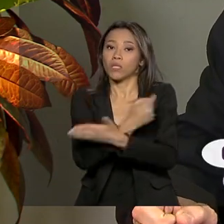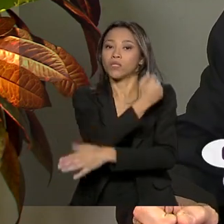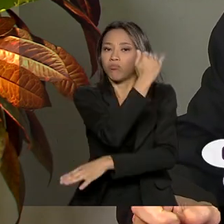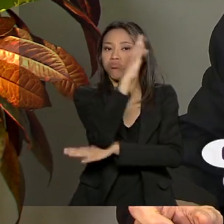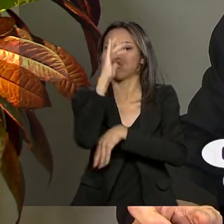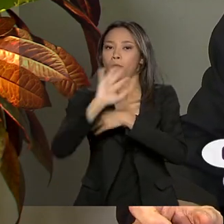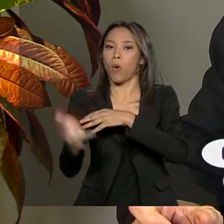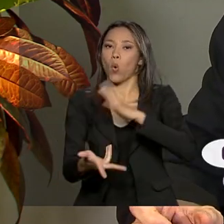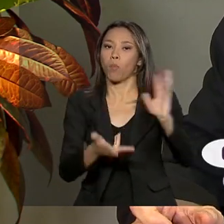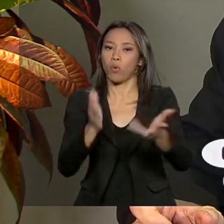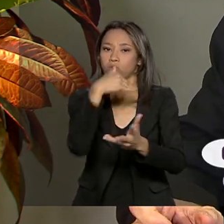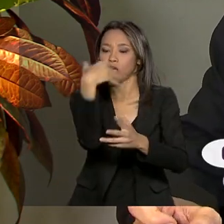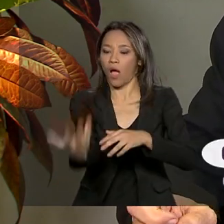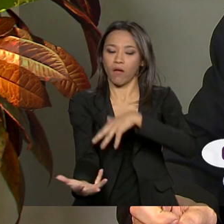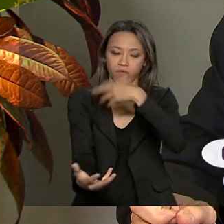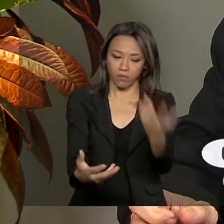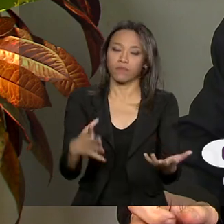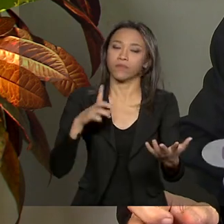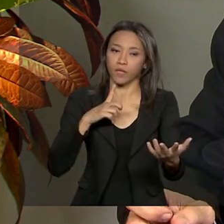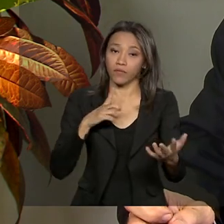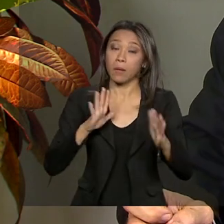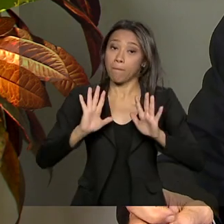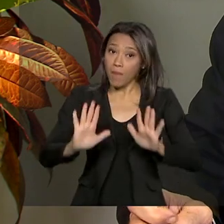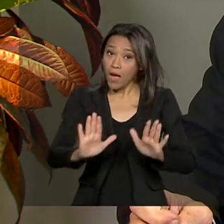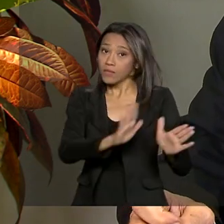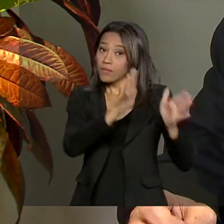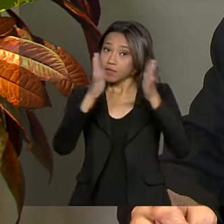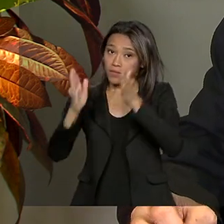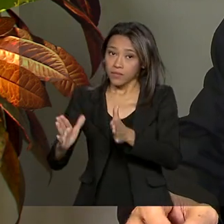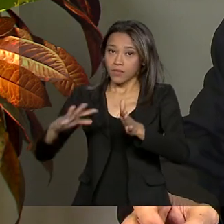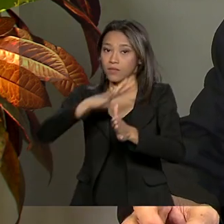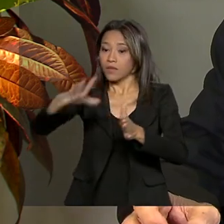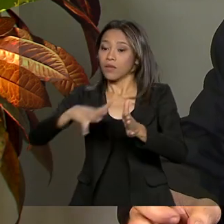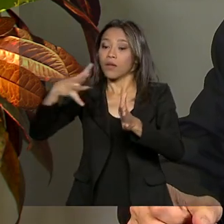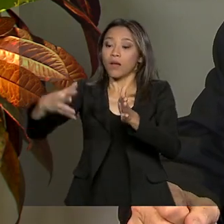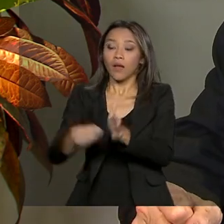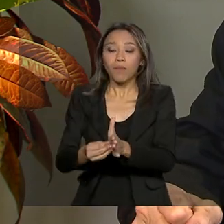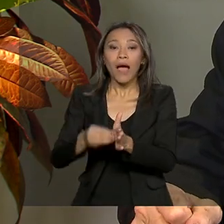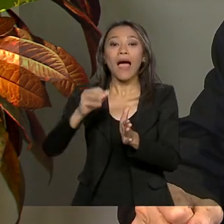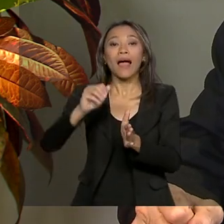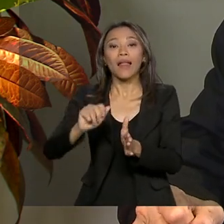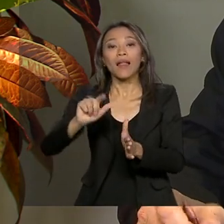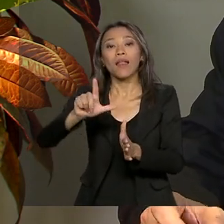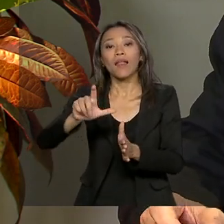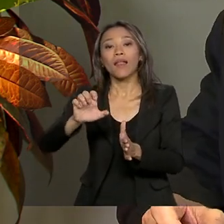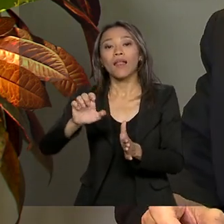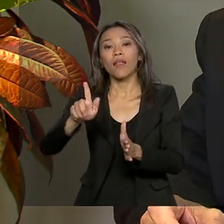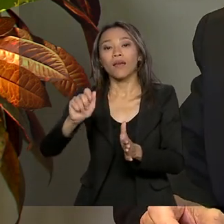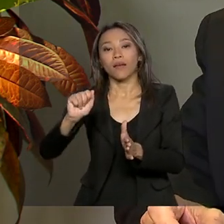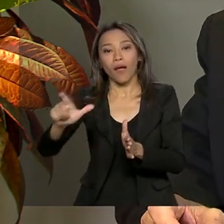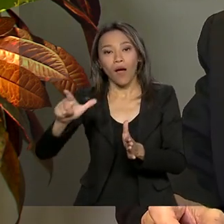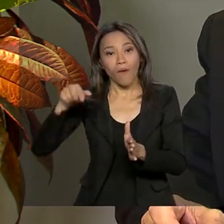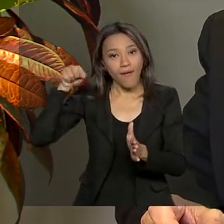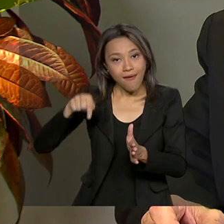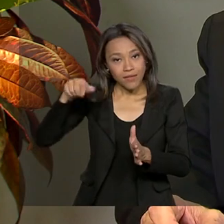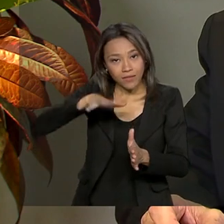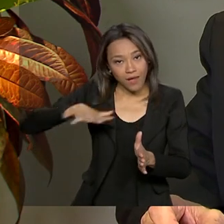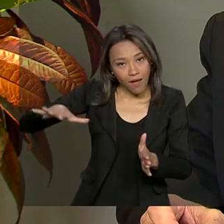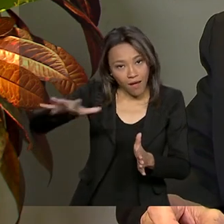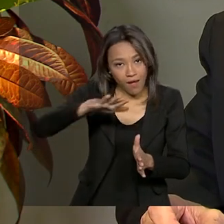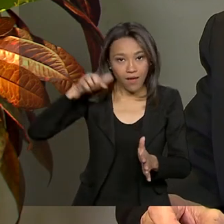Só que a Amazônia, a Amazônia Legal, são 5 milhões de quilômetros quadrados. Essa área ali que o